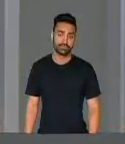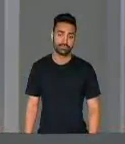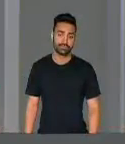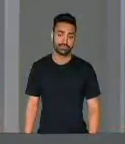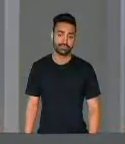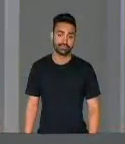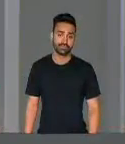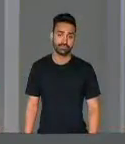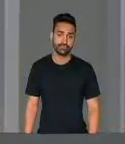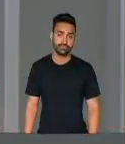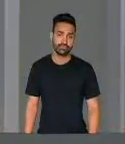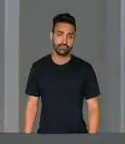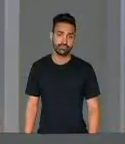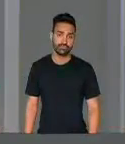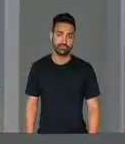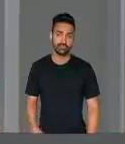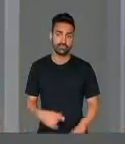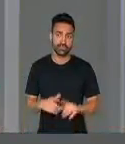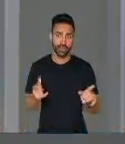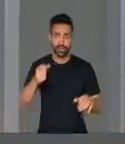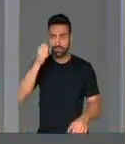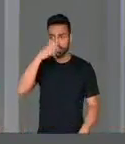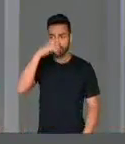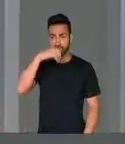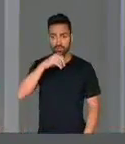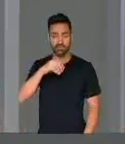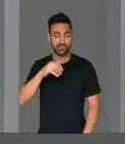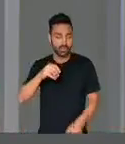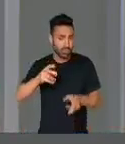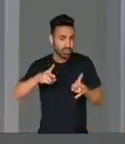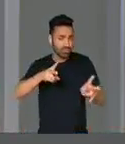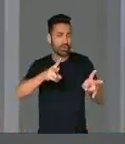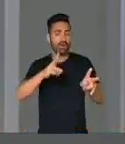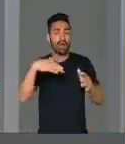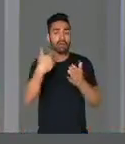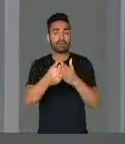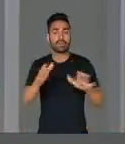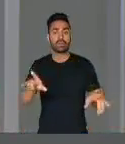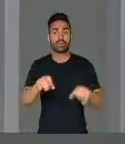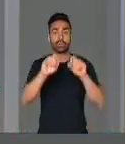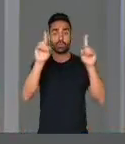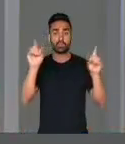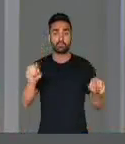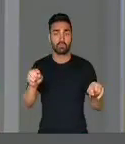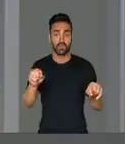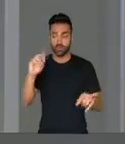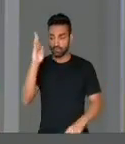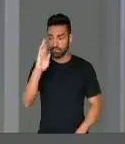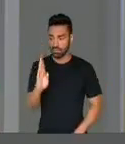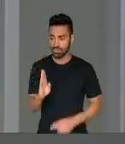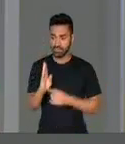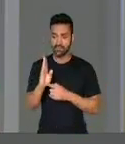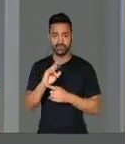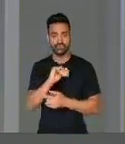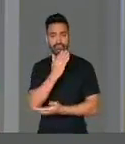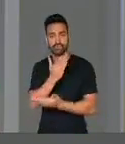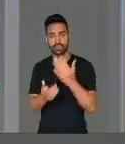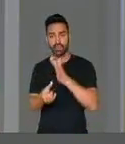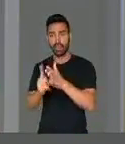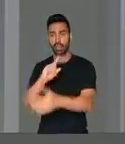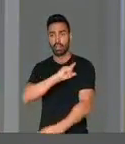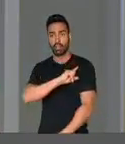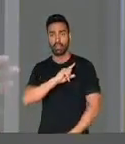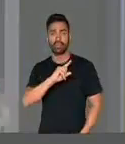chegar com essa truculência e colocando o Brasil cada vez mais para trás? Senhor